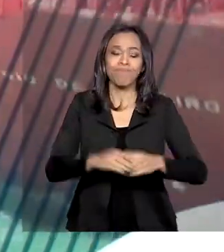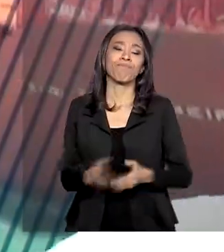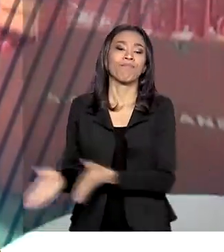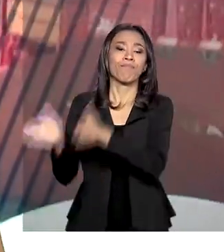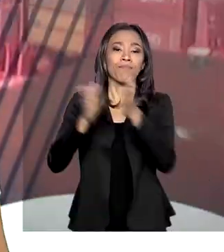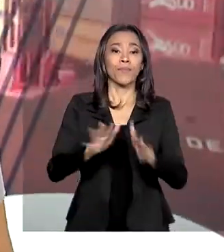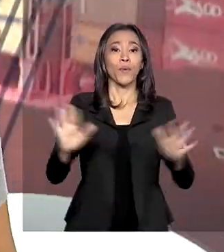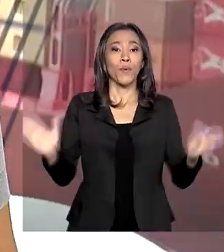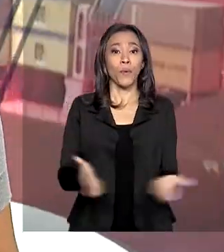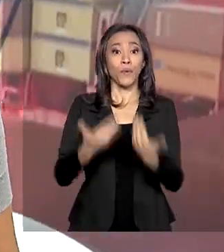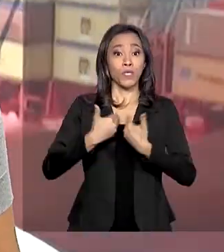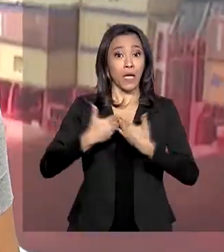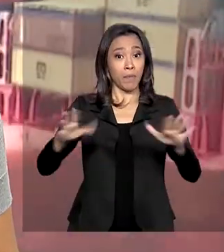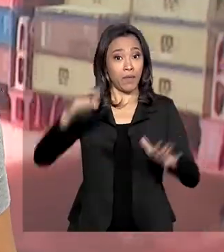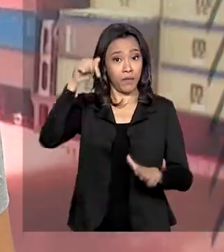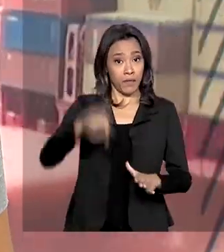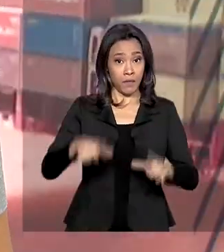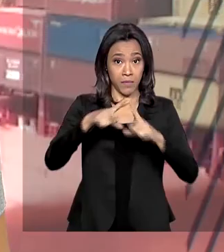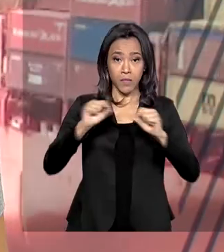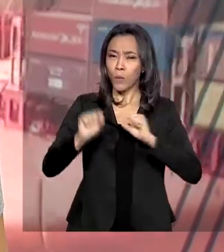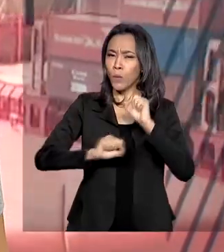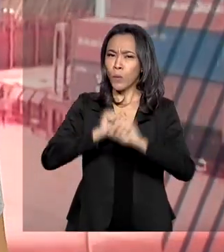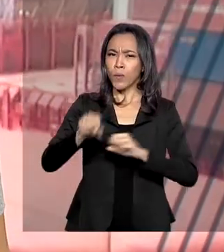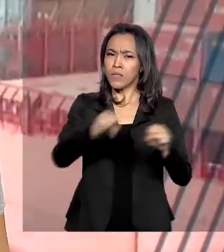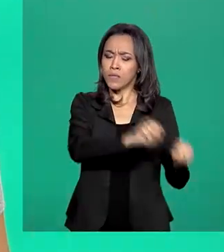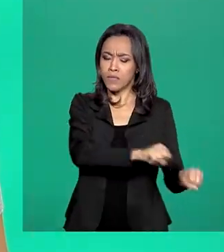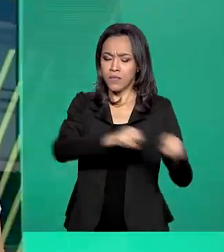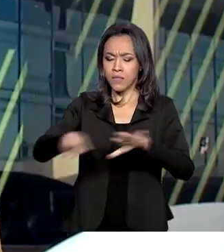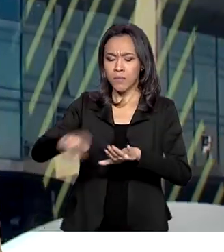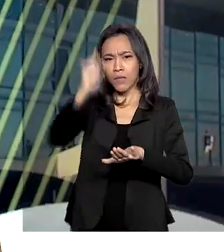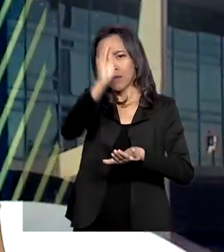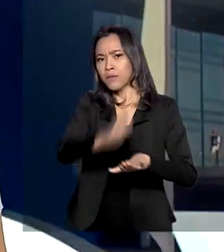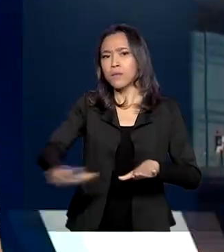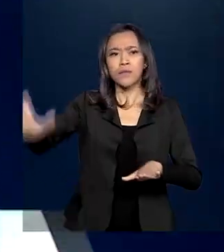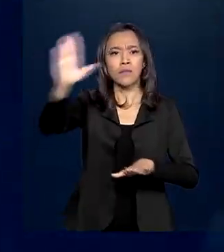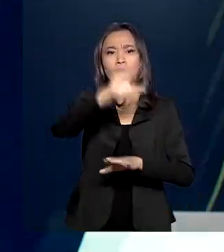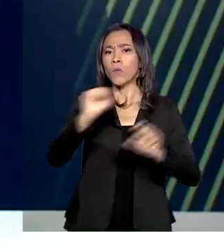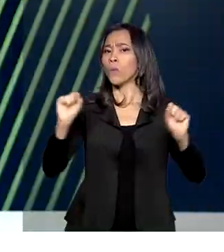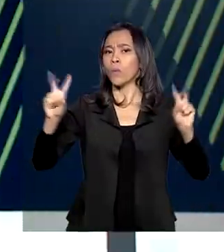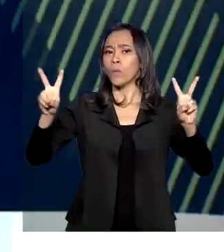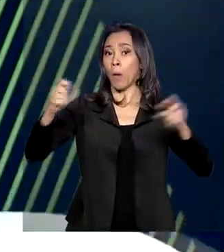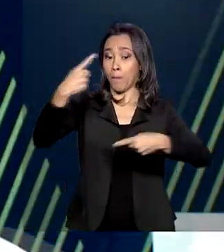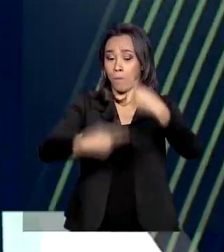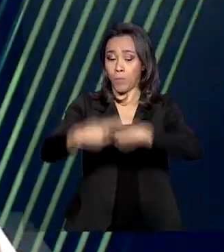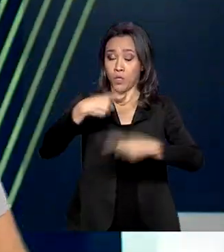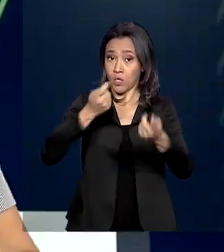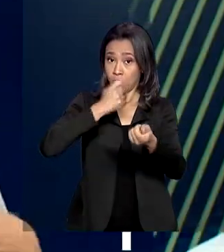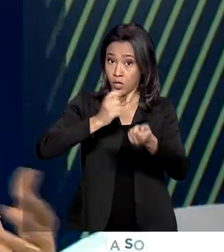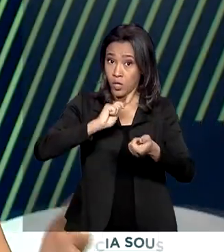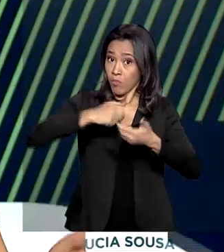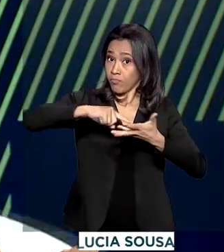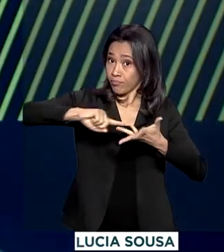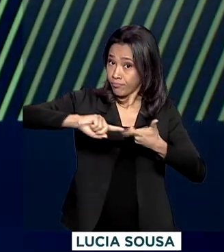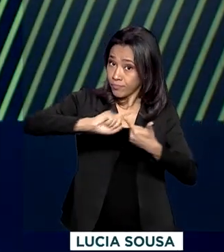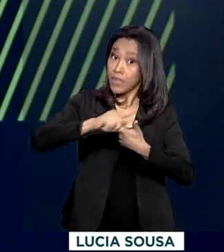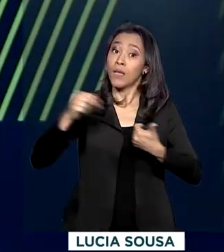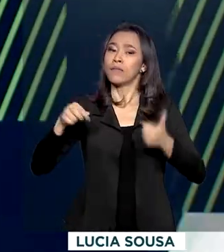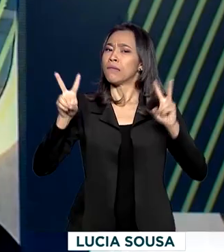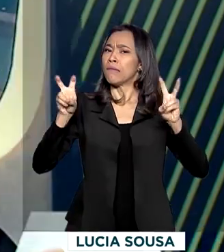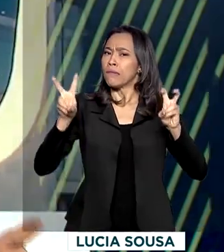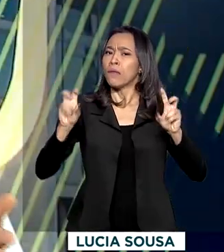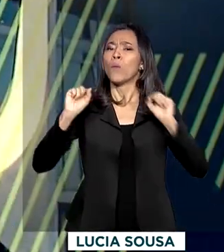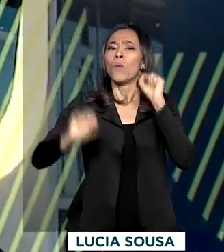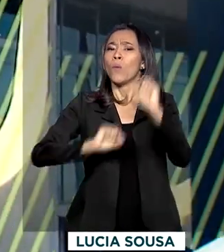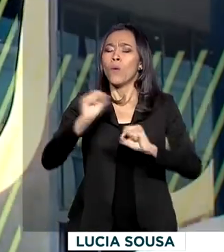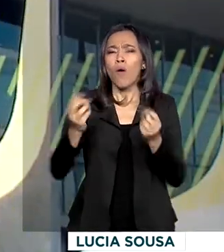aberta hoje, aqui em Brasília, a Semana Nacional de Políticas sobre Drogas. Entre os assuntos que vão ser tratados durante essa semana estão